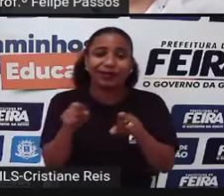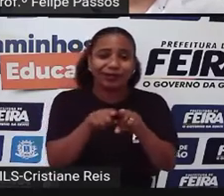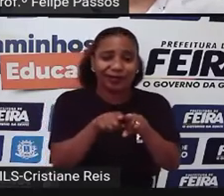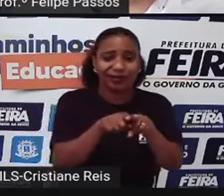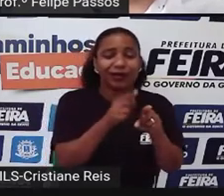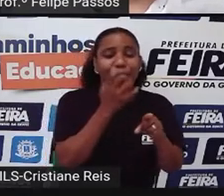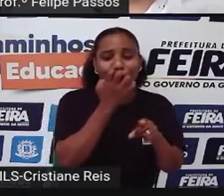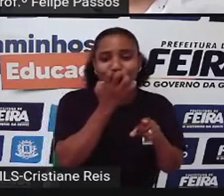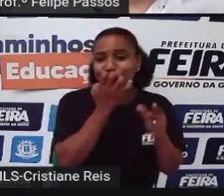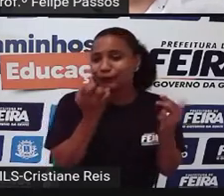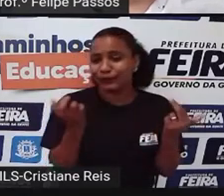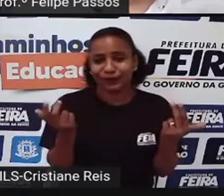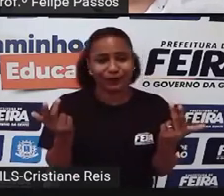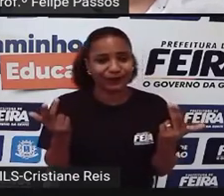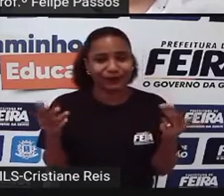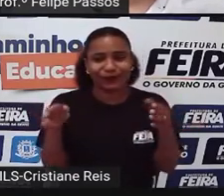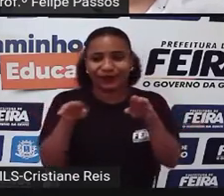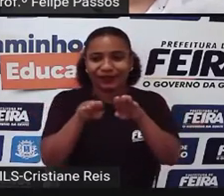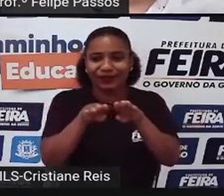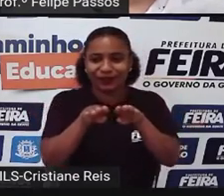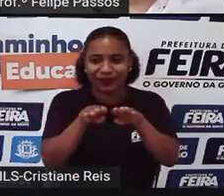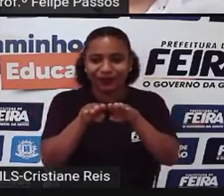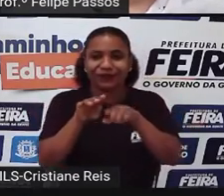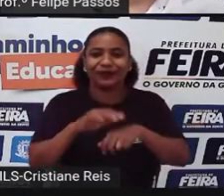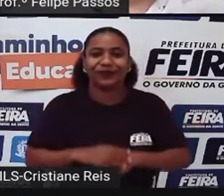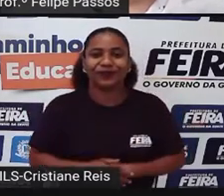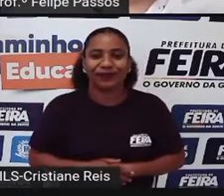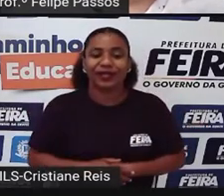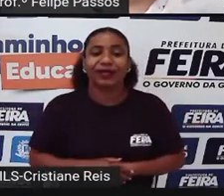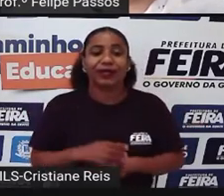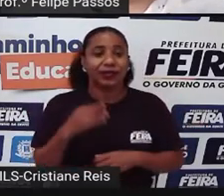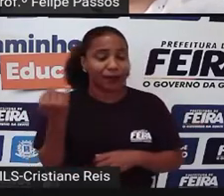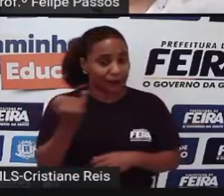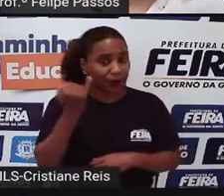os cachorros Então aí Entra, Fili Para a questão da castração